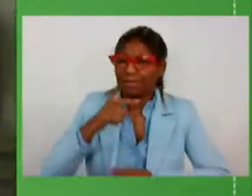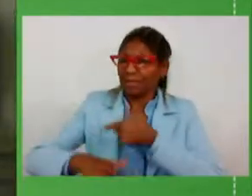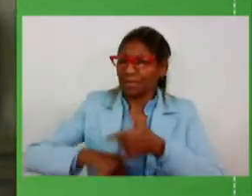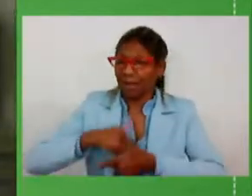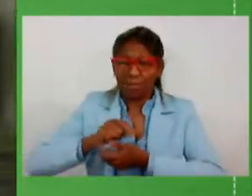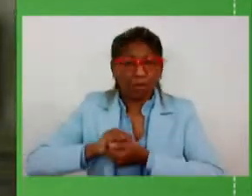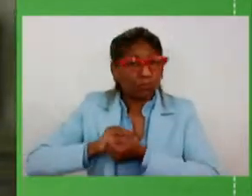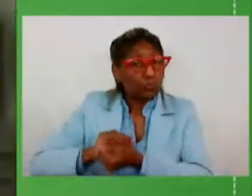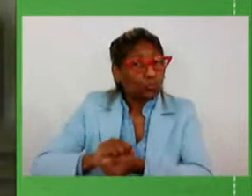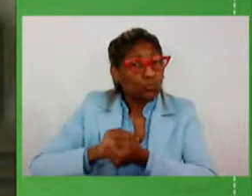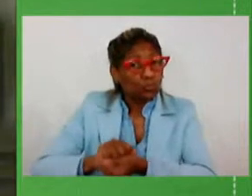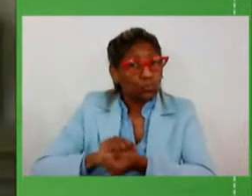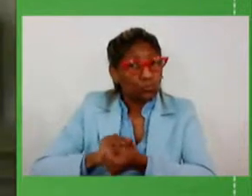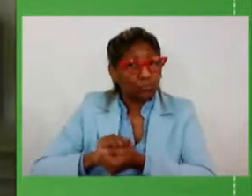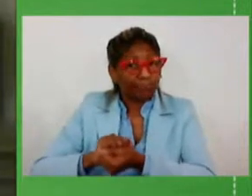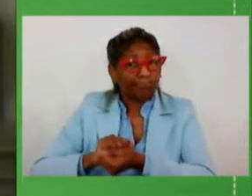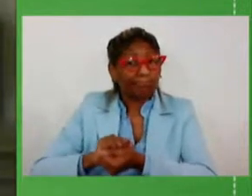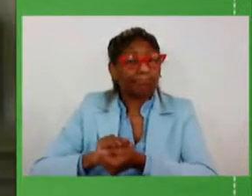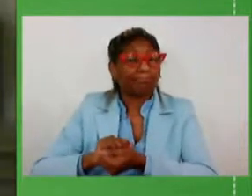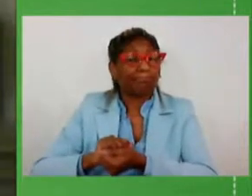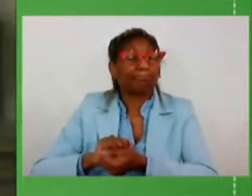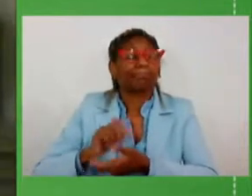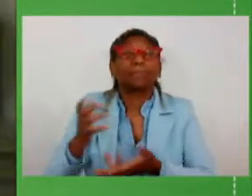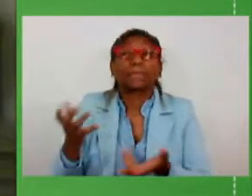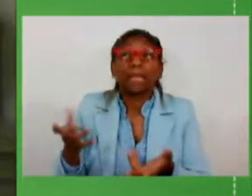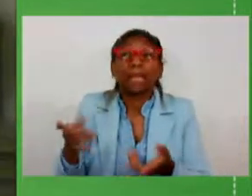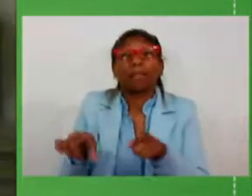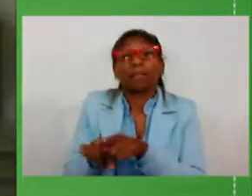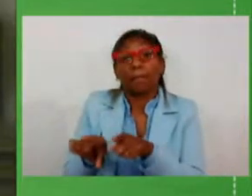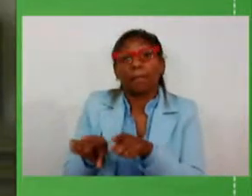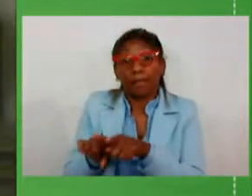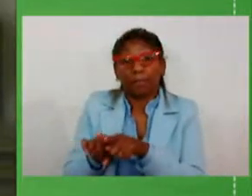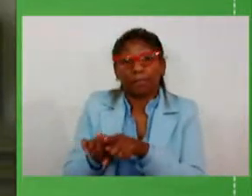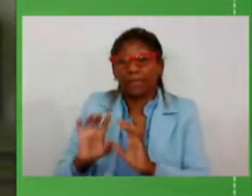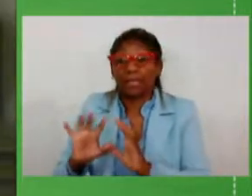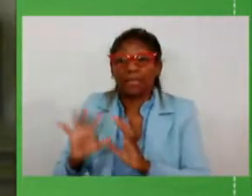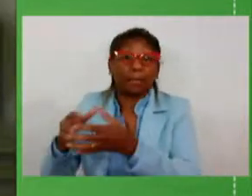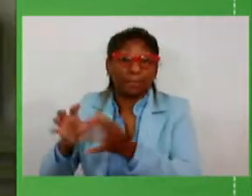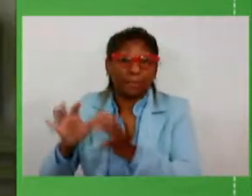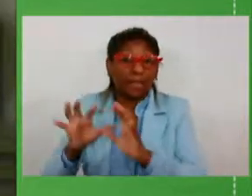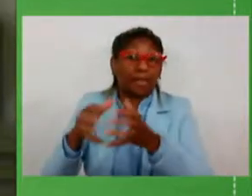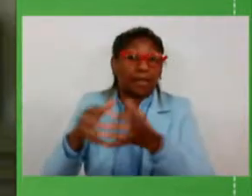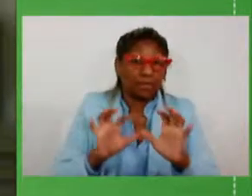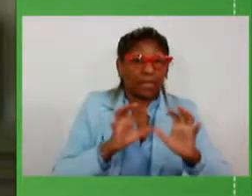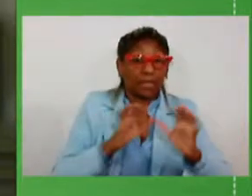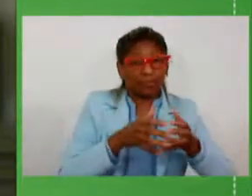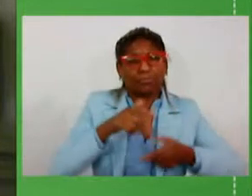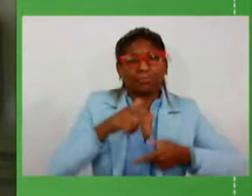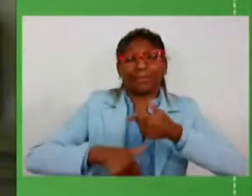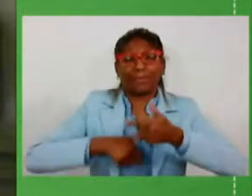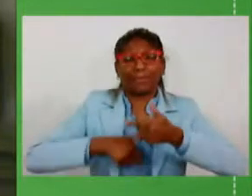do nosso executivo e também as equipes como disse aqui o Costela fazer aqui uma